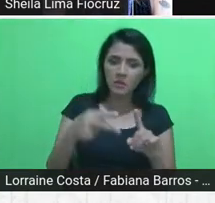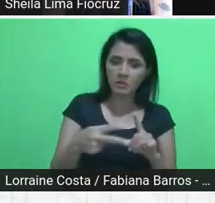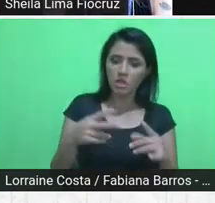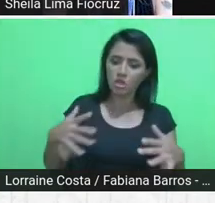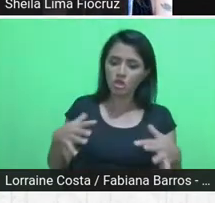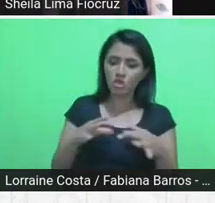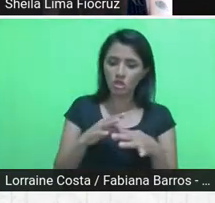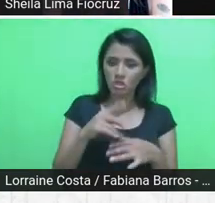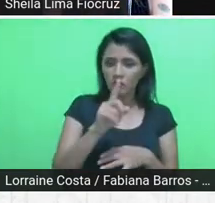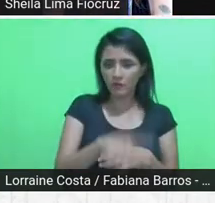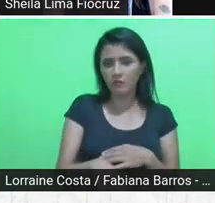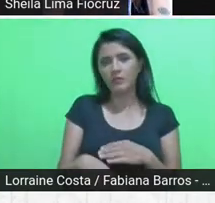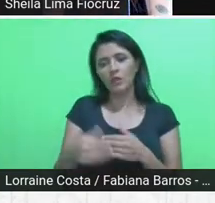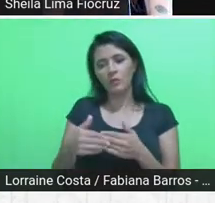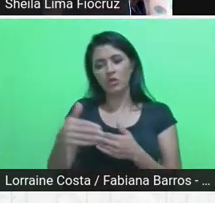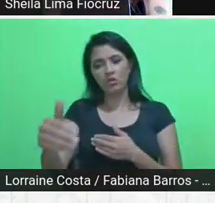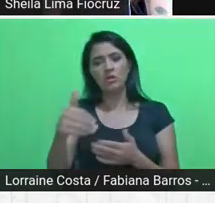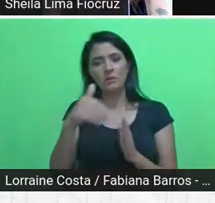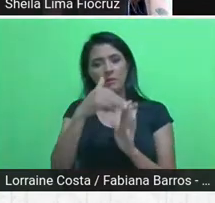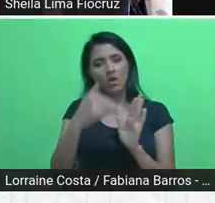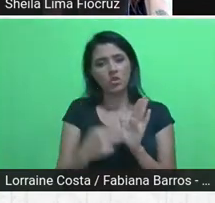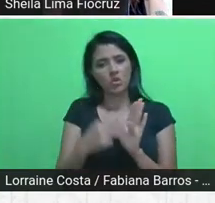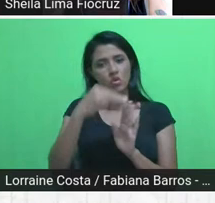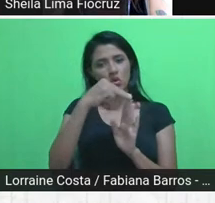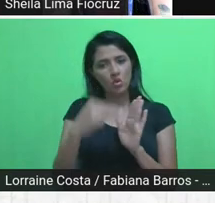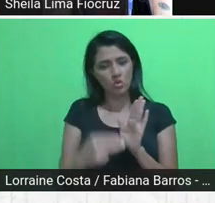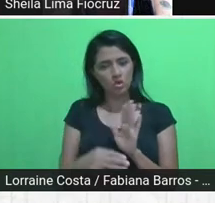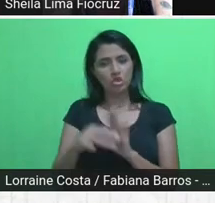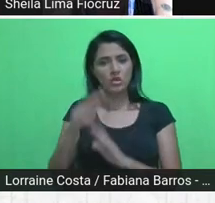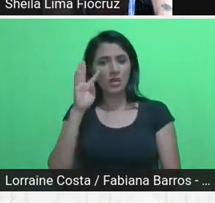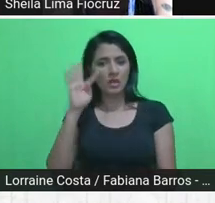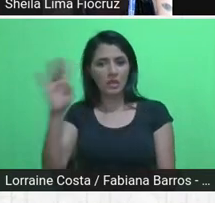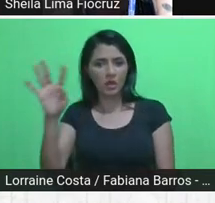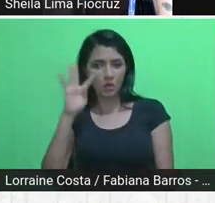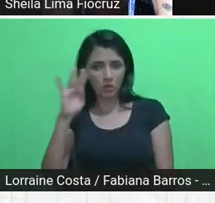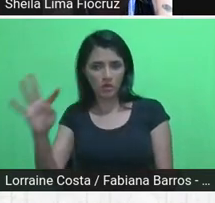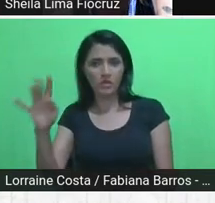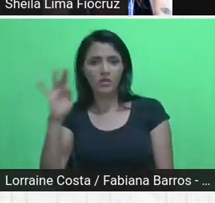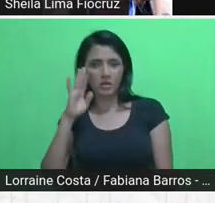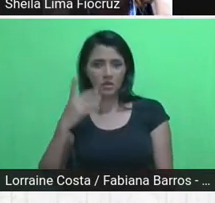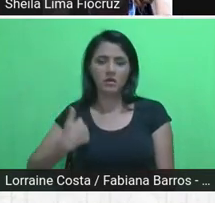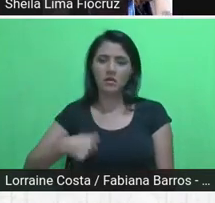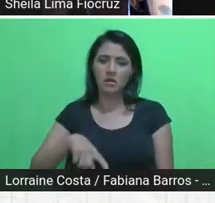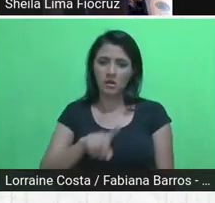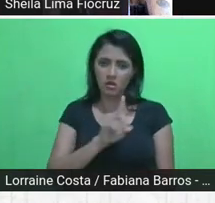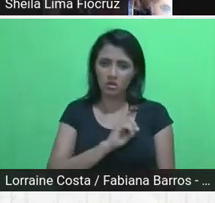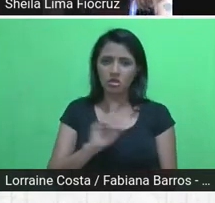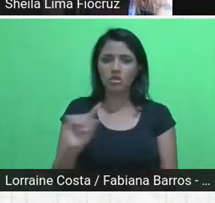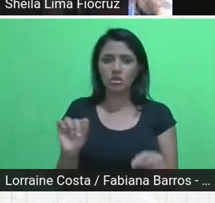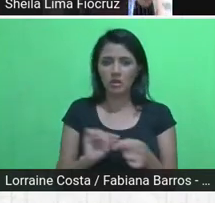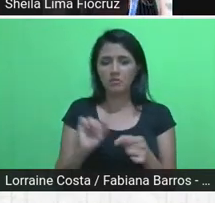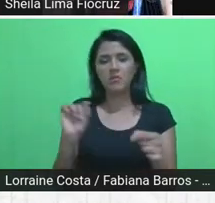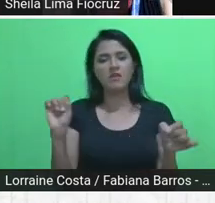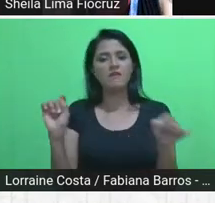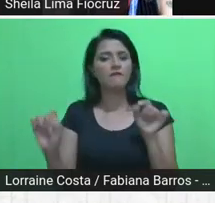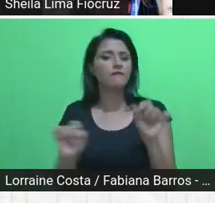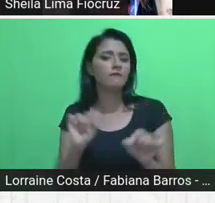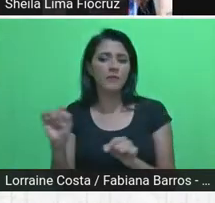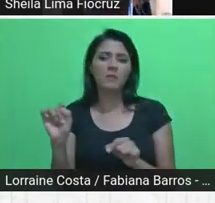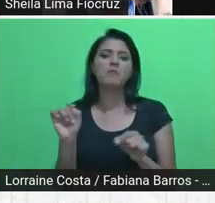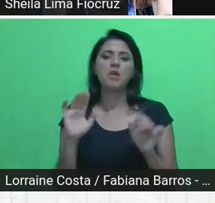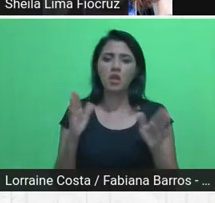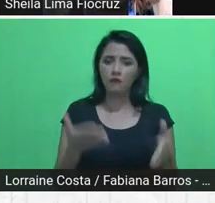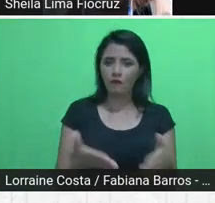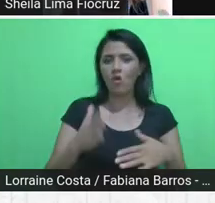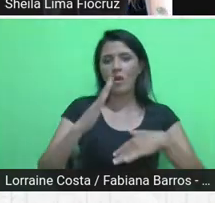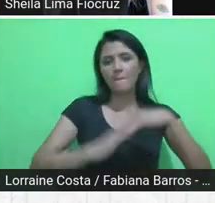metodologia, da teoria, gente também trabalha com a prática, por isso que a